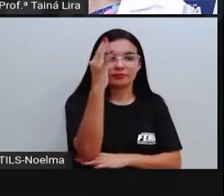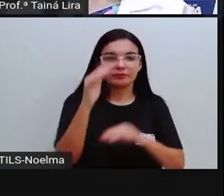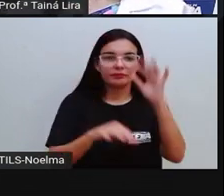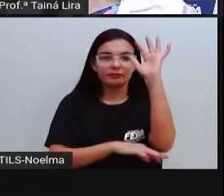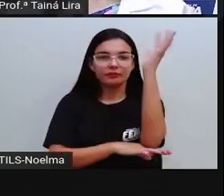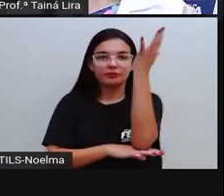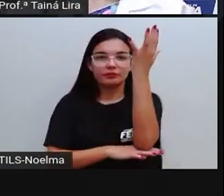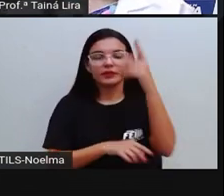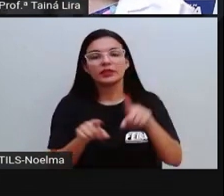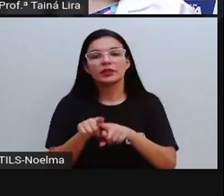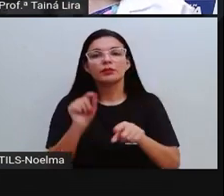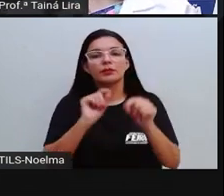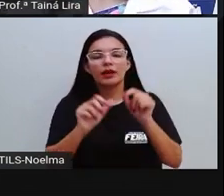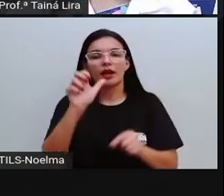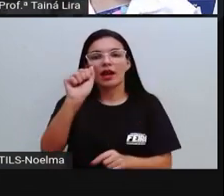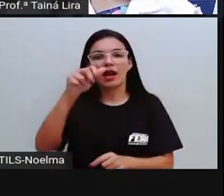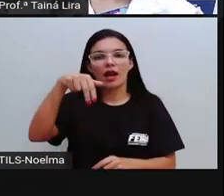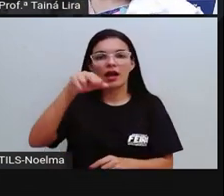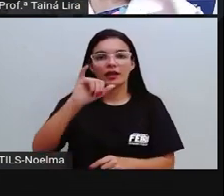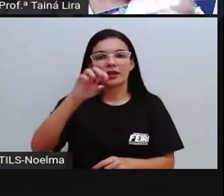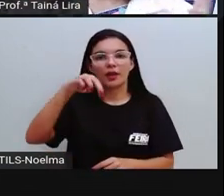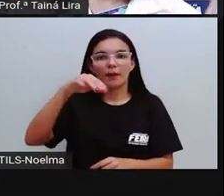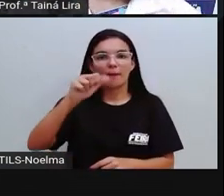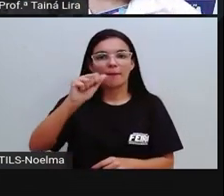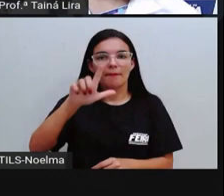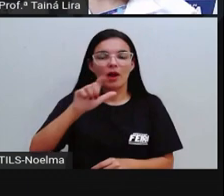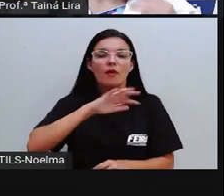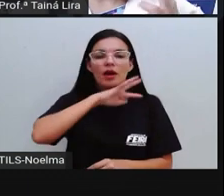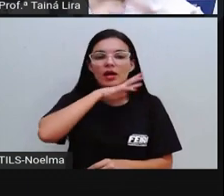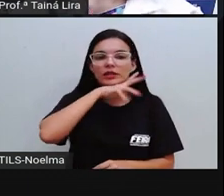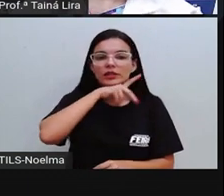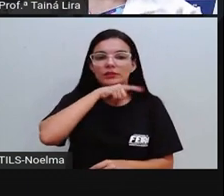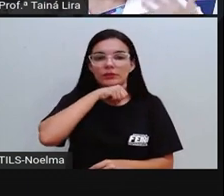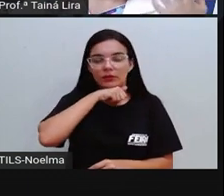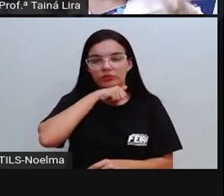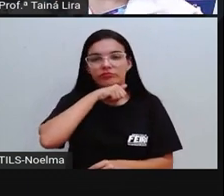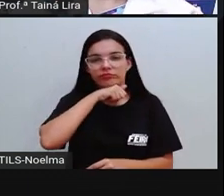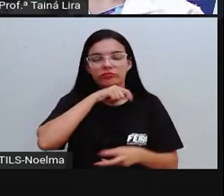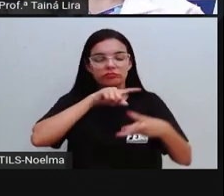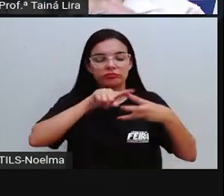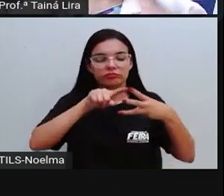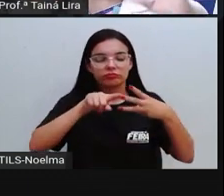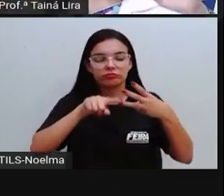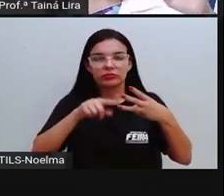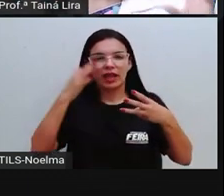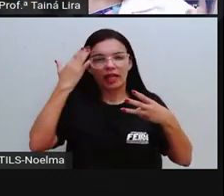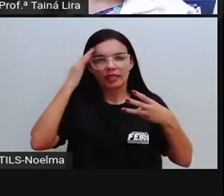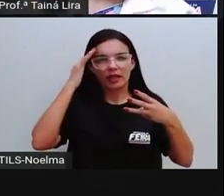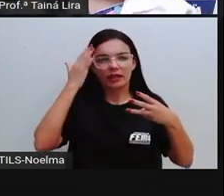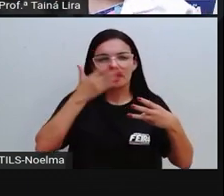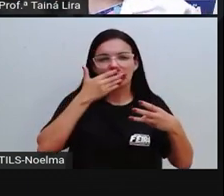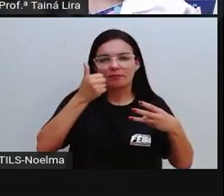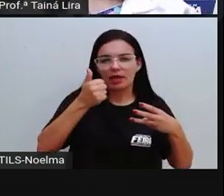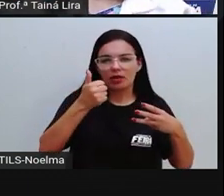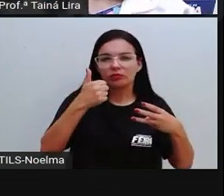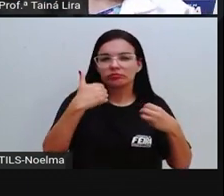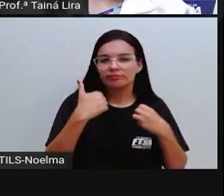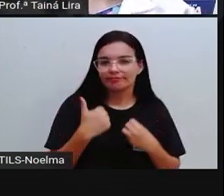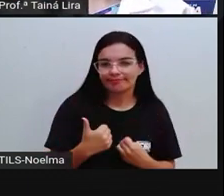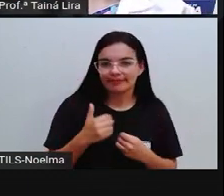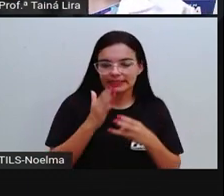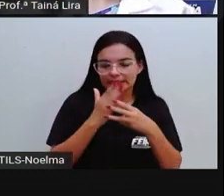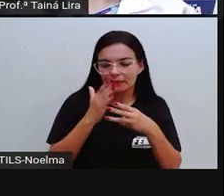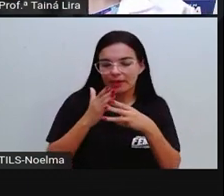animal. A gente vai ver cada um deles separadamente pro segundo ano entender bem direitinho, tá bom?